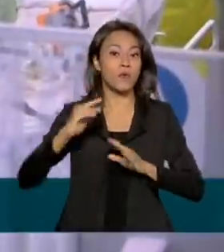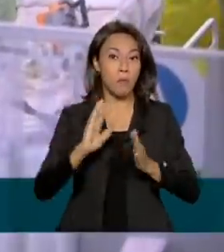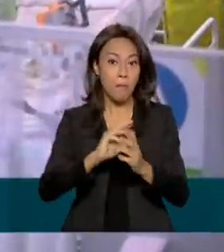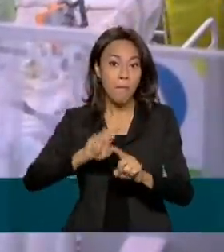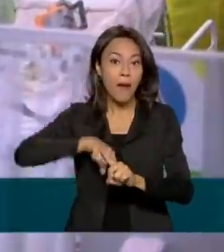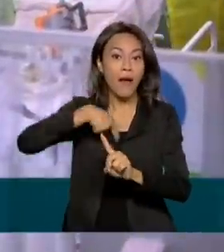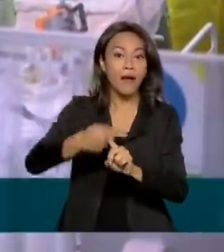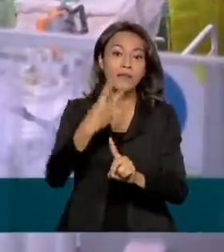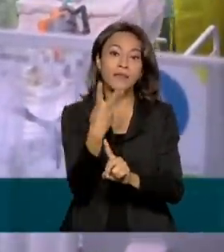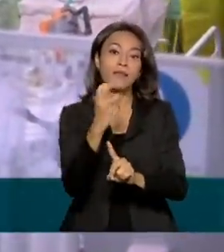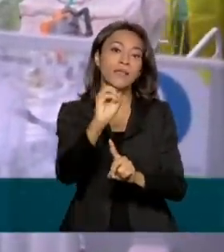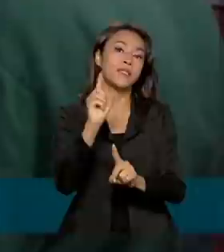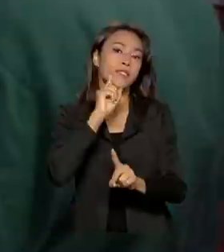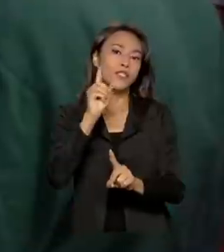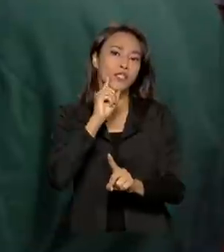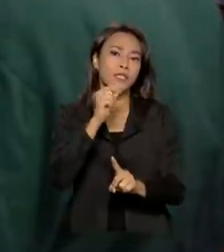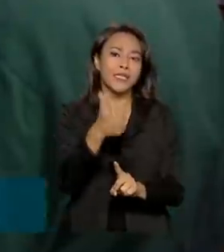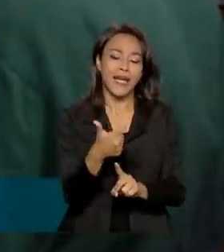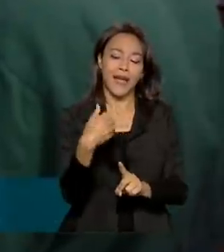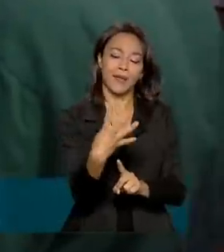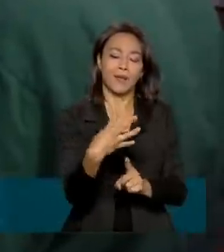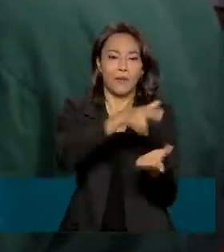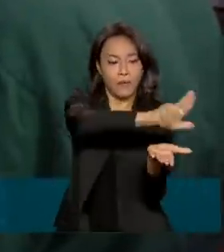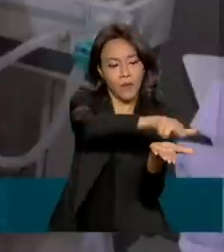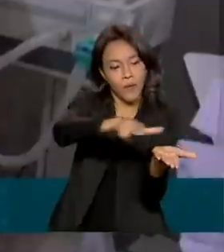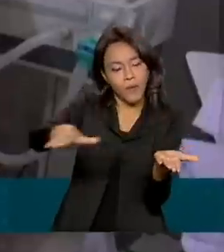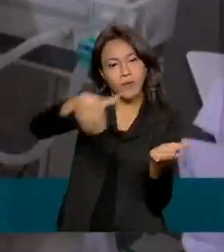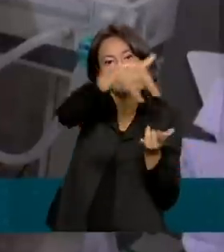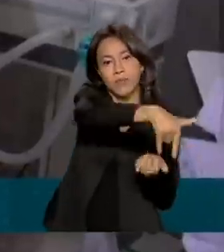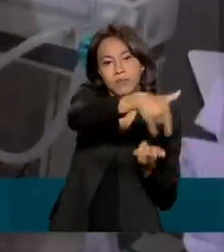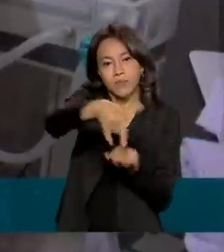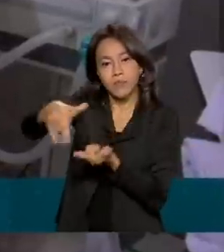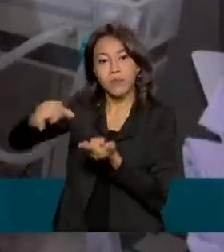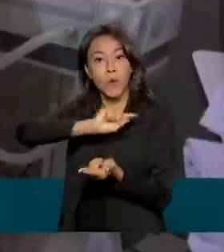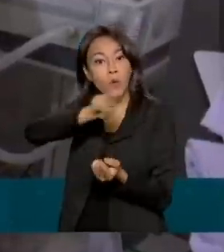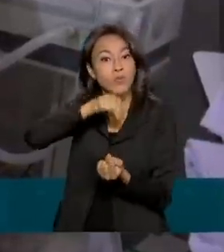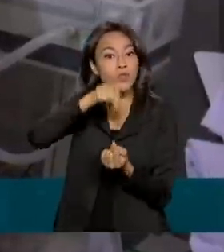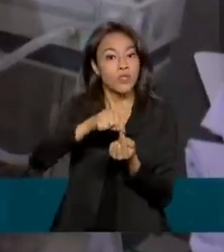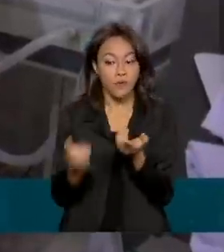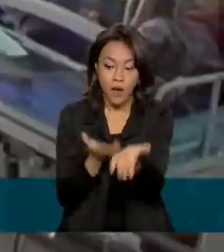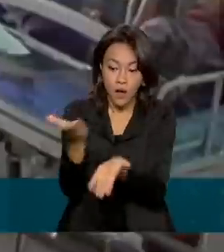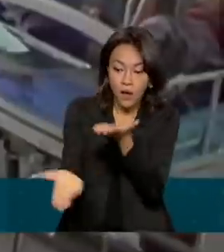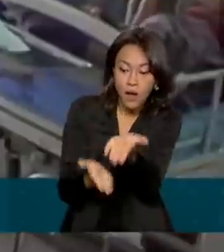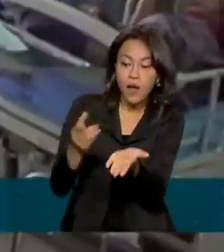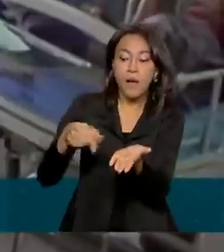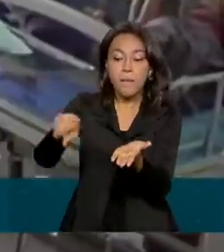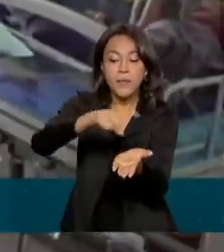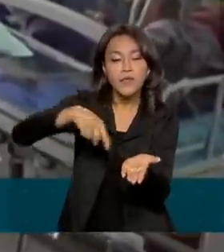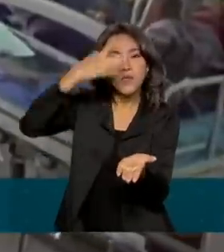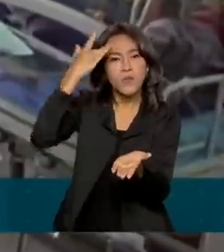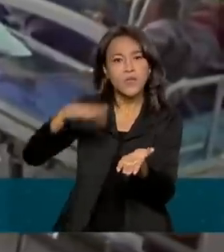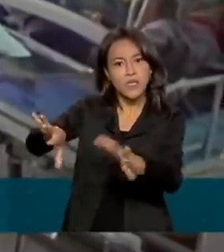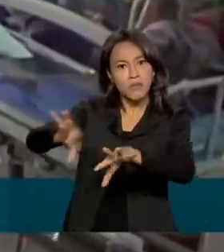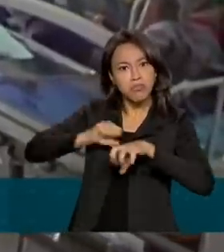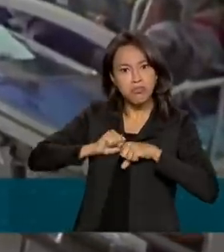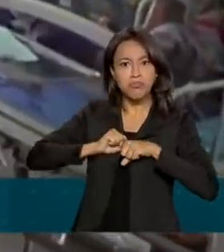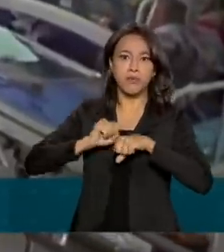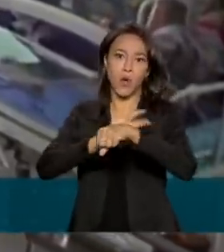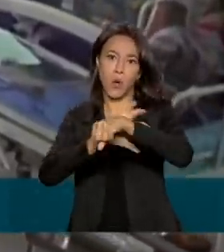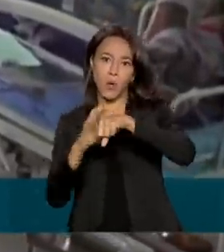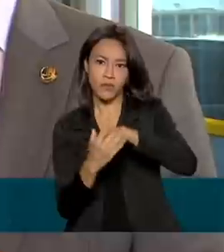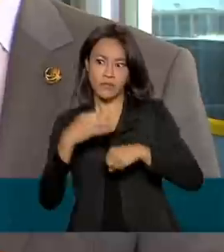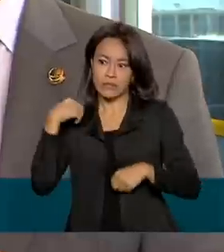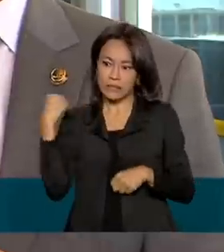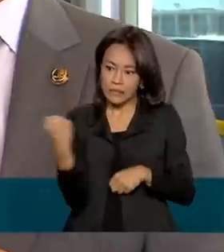14 mil leitos de UTI. A medida é para garantir assistência aos pacientes que desenvolvam formas graves ou gravíssimas da